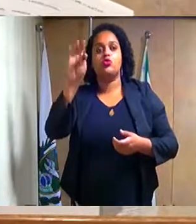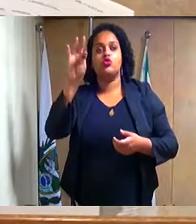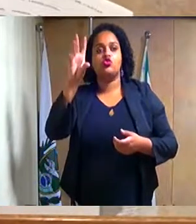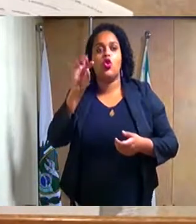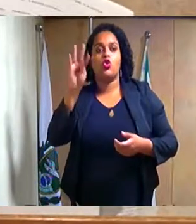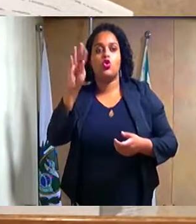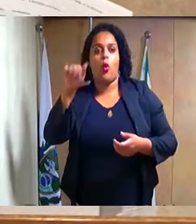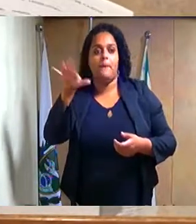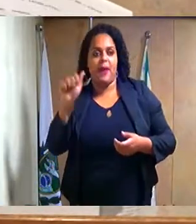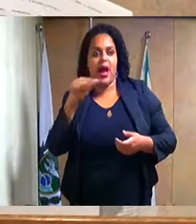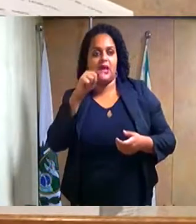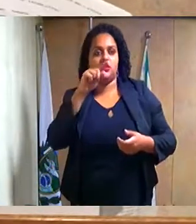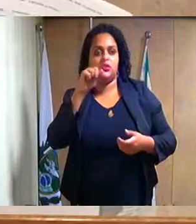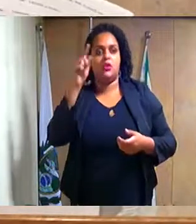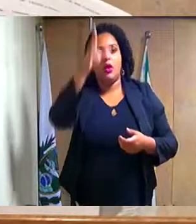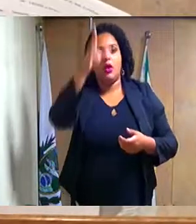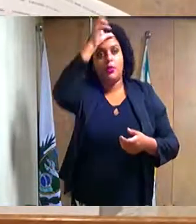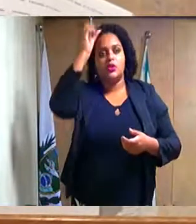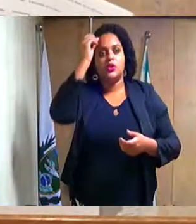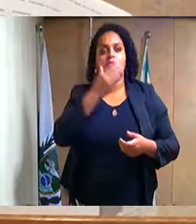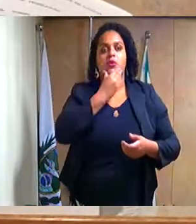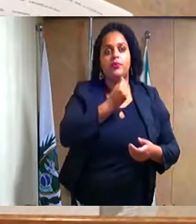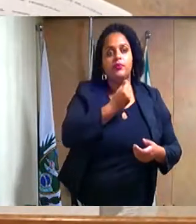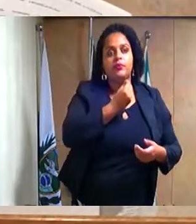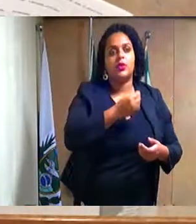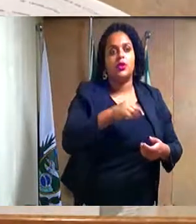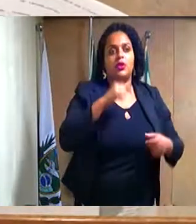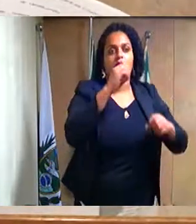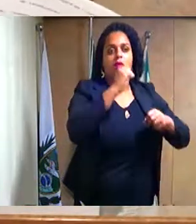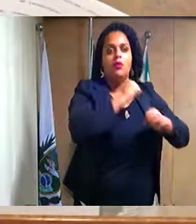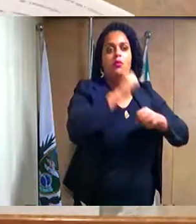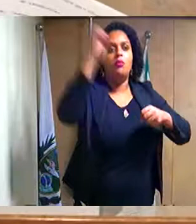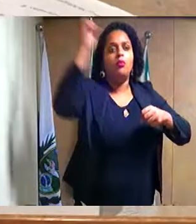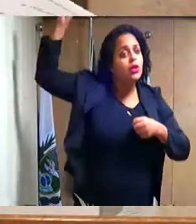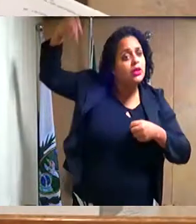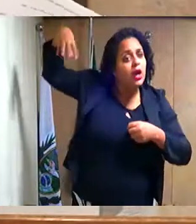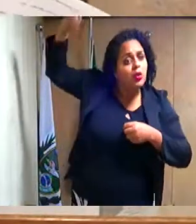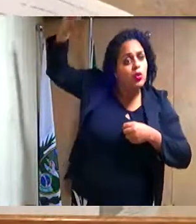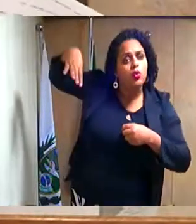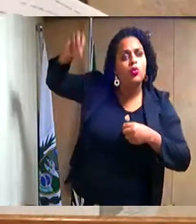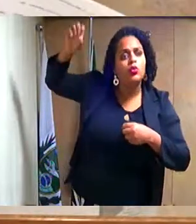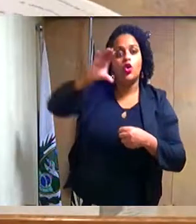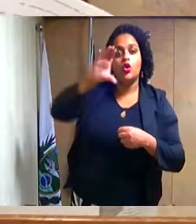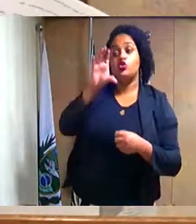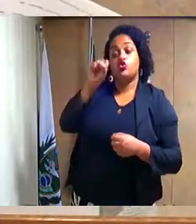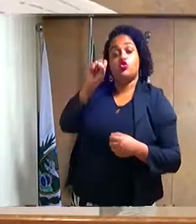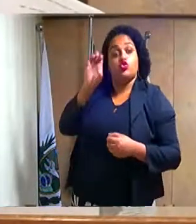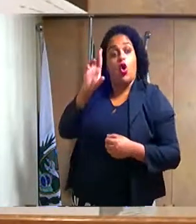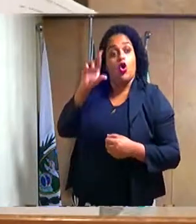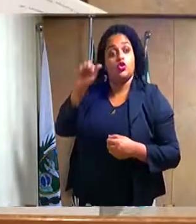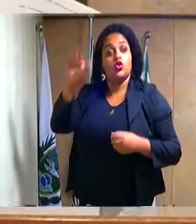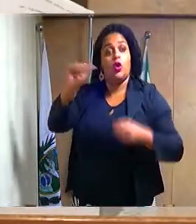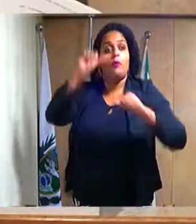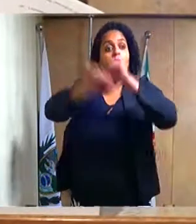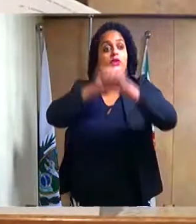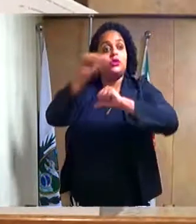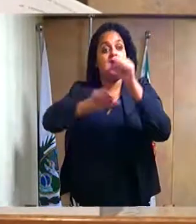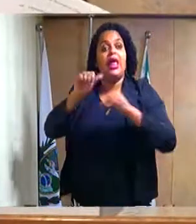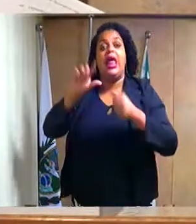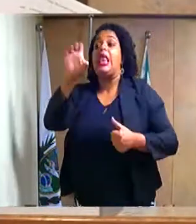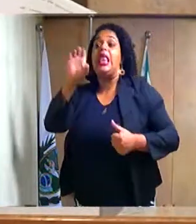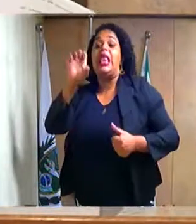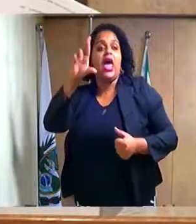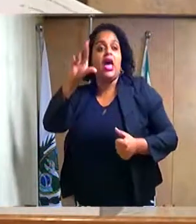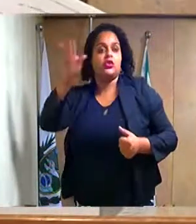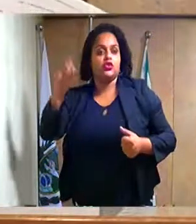solicitando ao excelente Sr. Prefeito, substituir as atuais lâmpadas a vapor de sódio pelo sistema de iluminação com lâmpadas de LED em